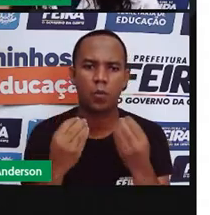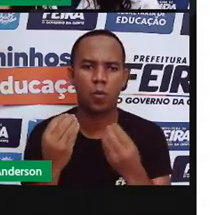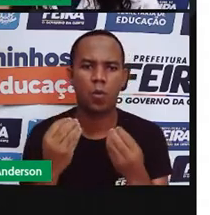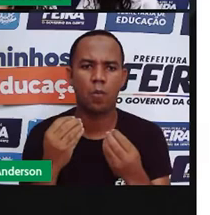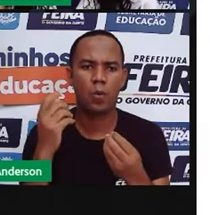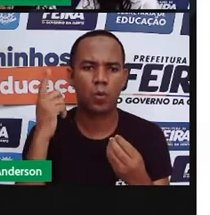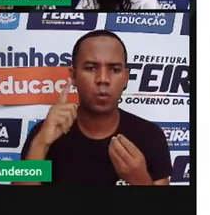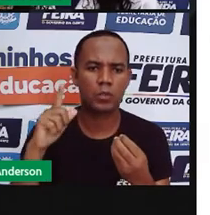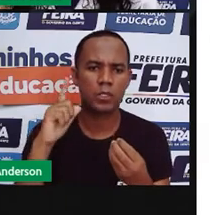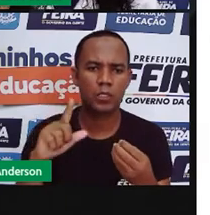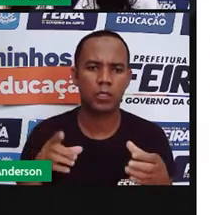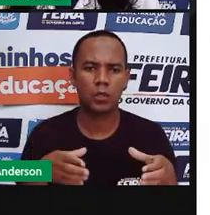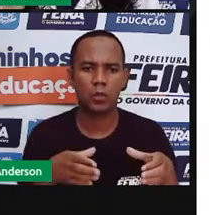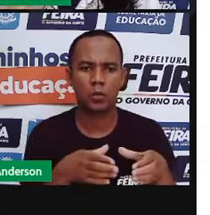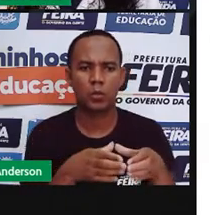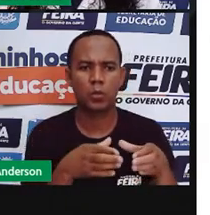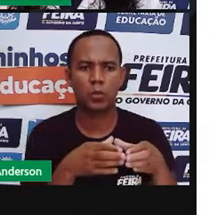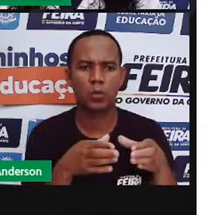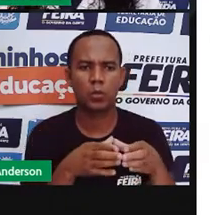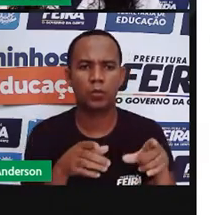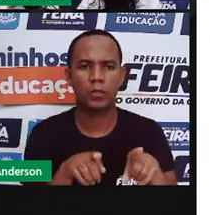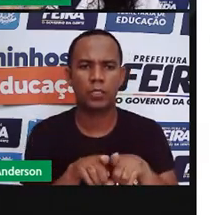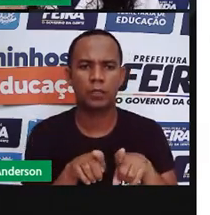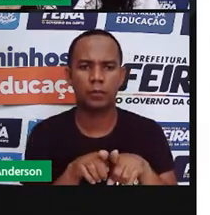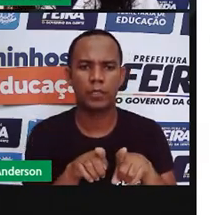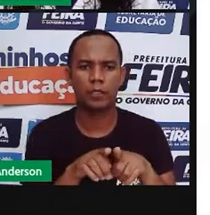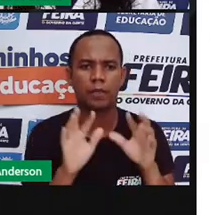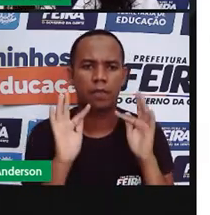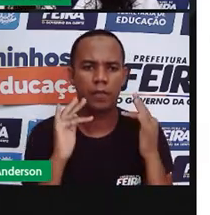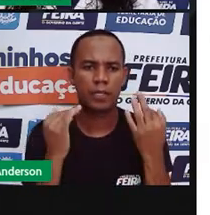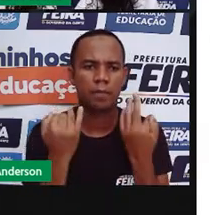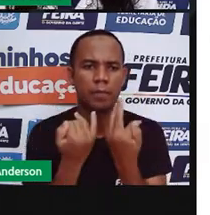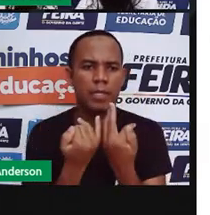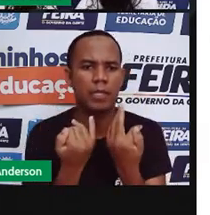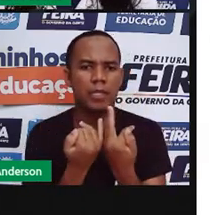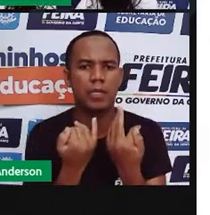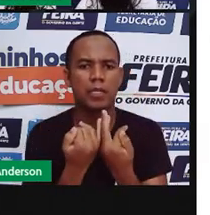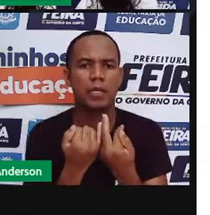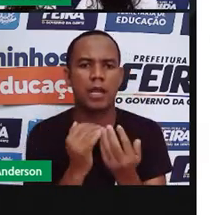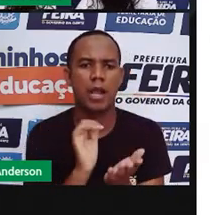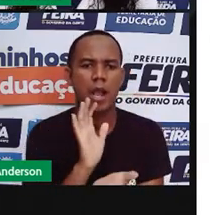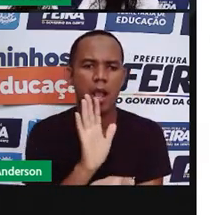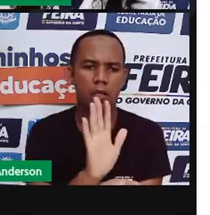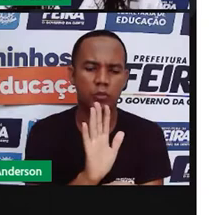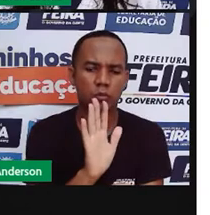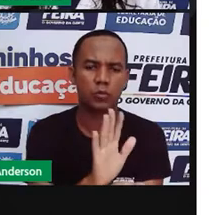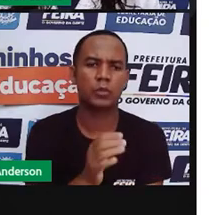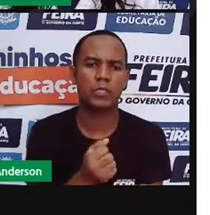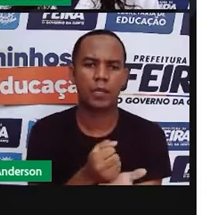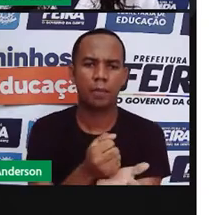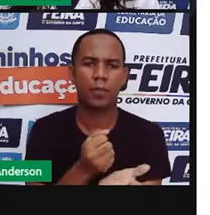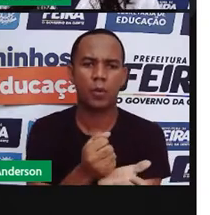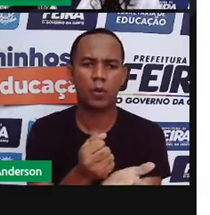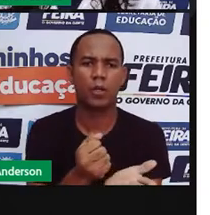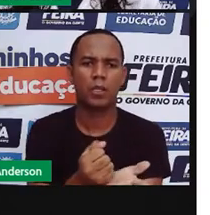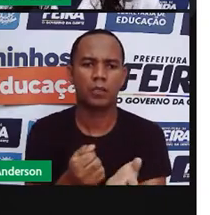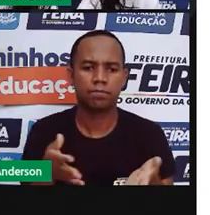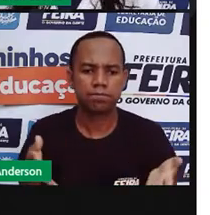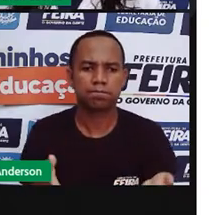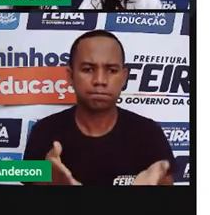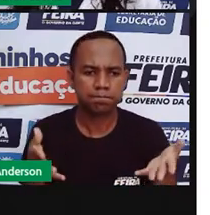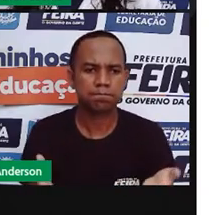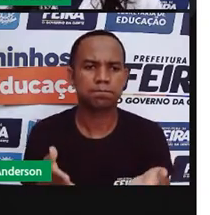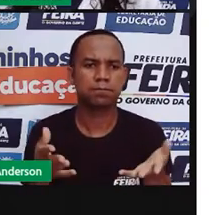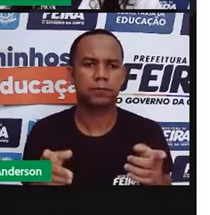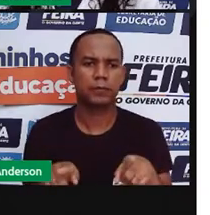comunidade. Geralmente, é realizada em pequenas propriedades, com pouco ou